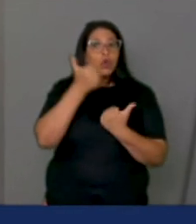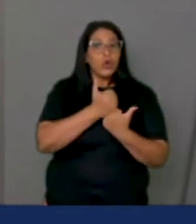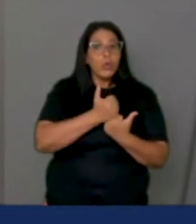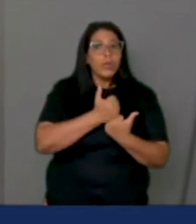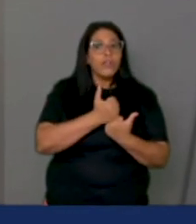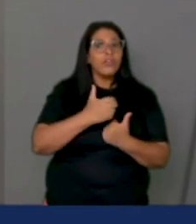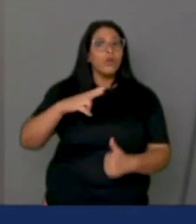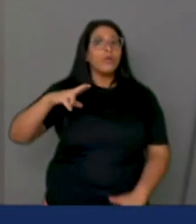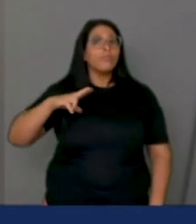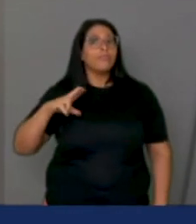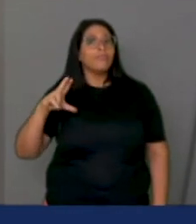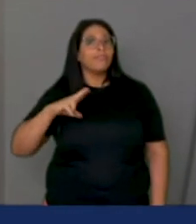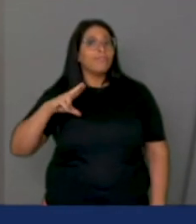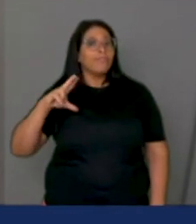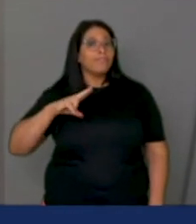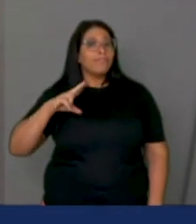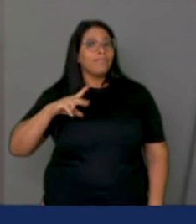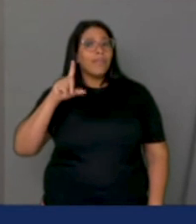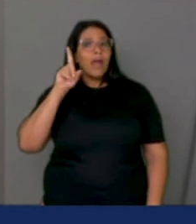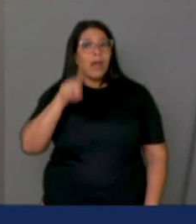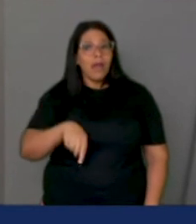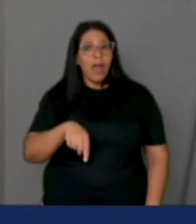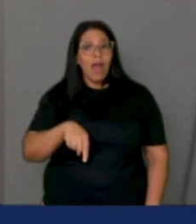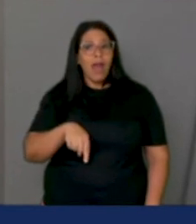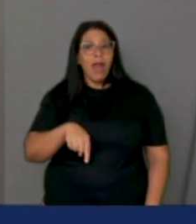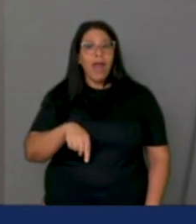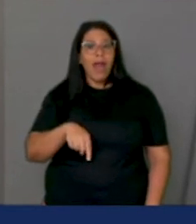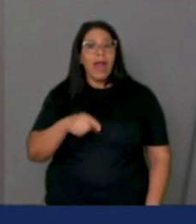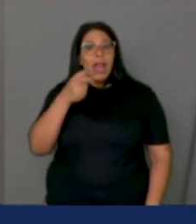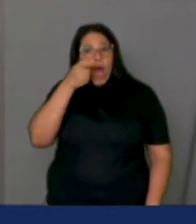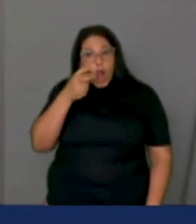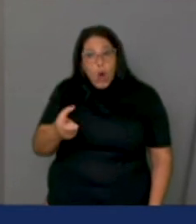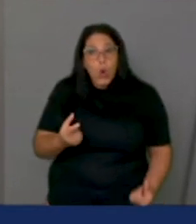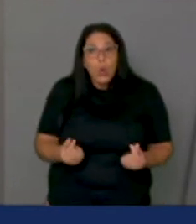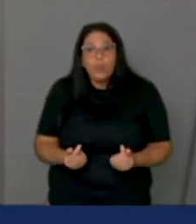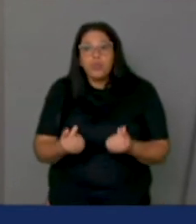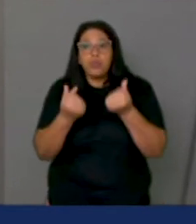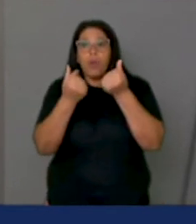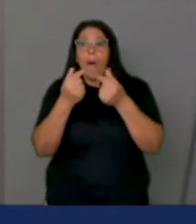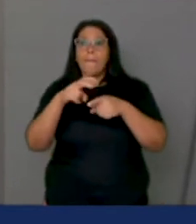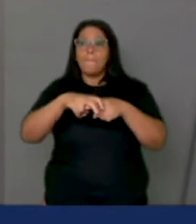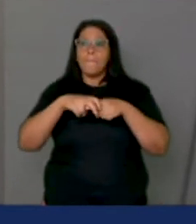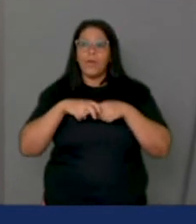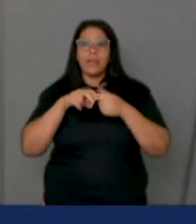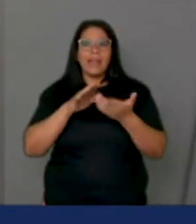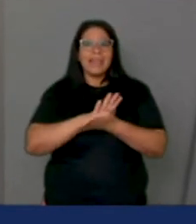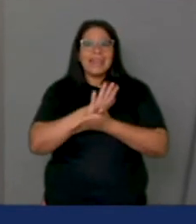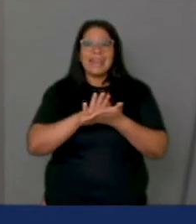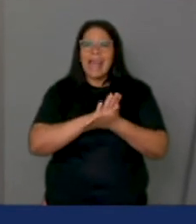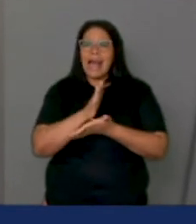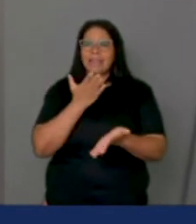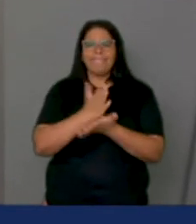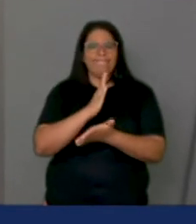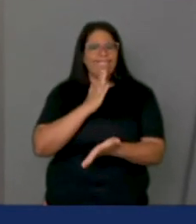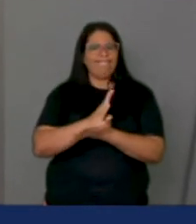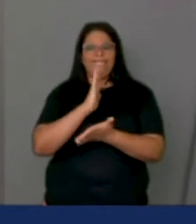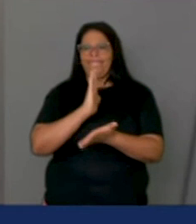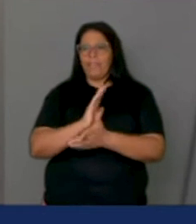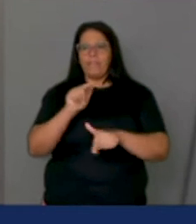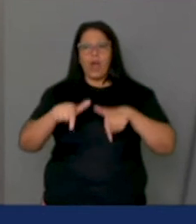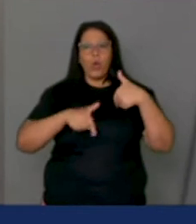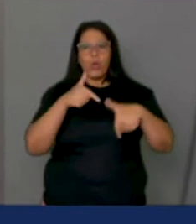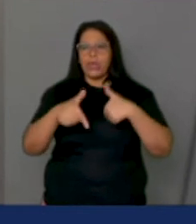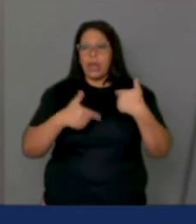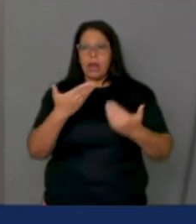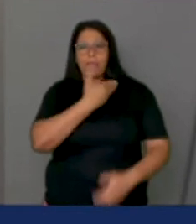iniciativa privada, que é cara e visa lucro. E, portanto, nada tem a ver com a prestação daquilo que o